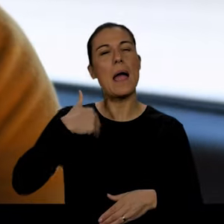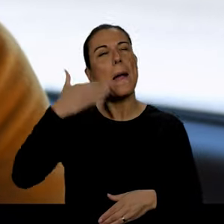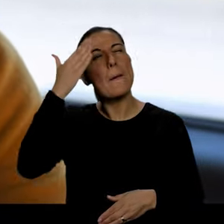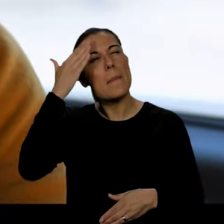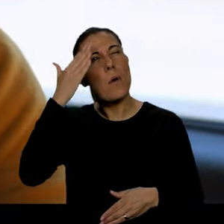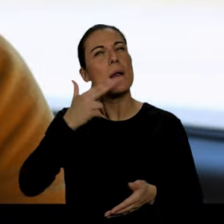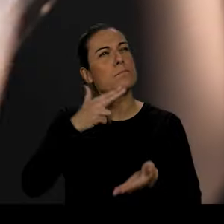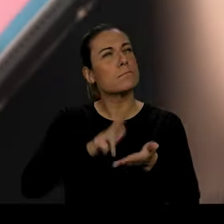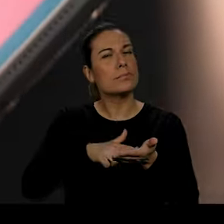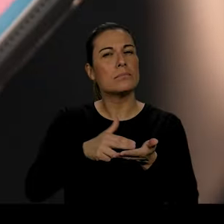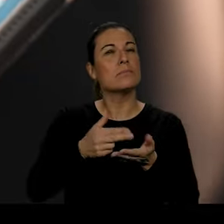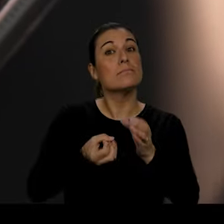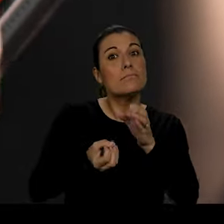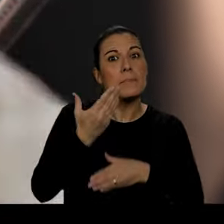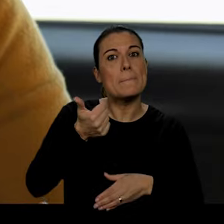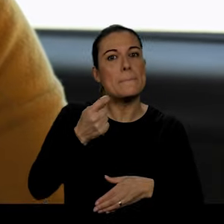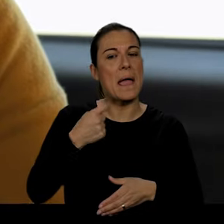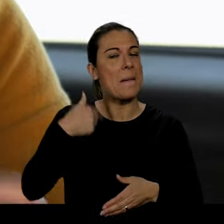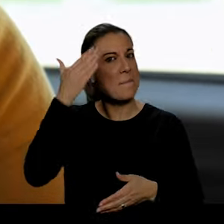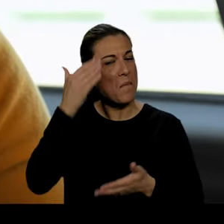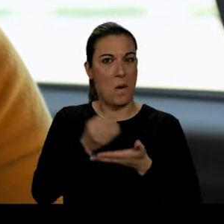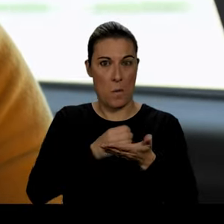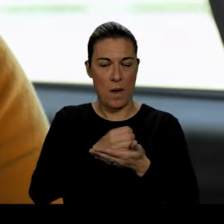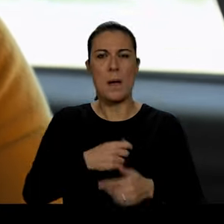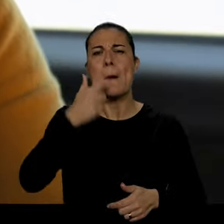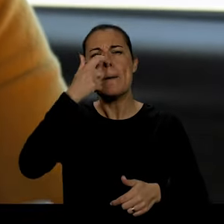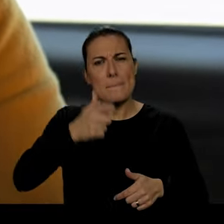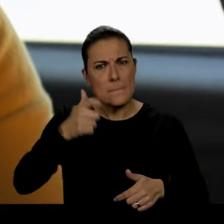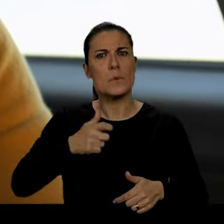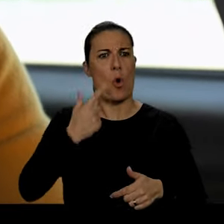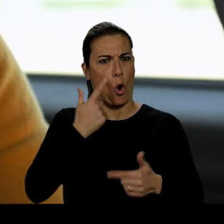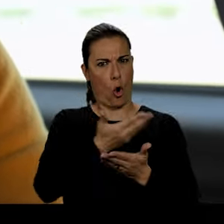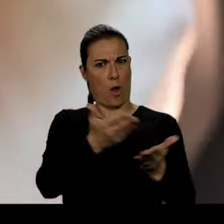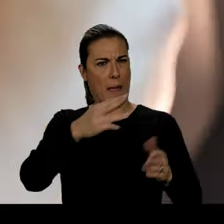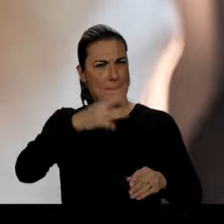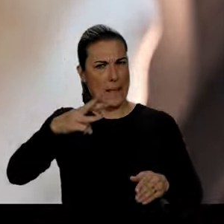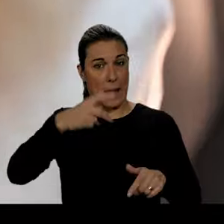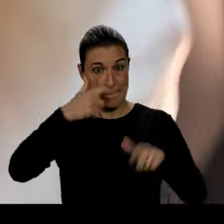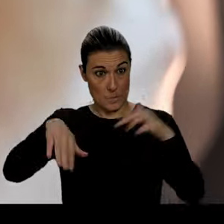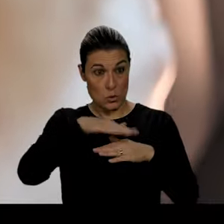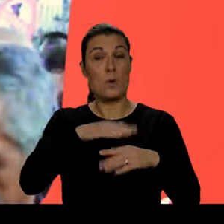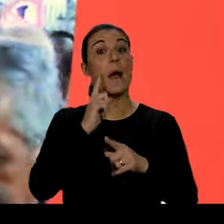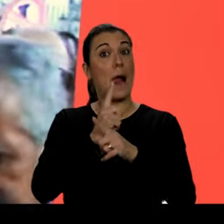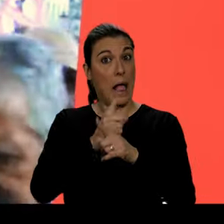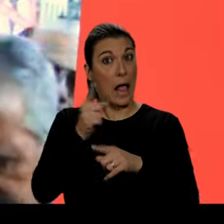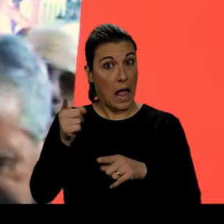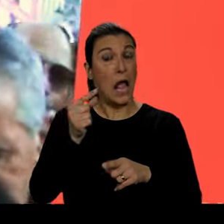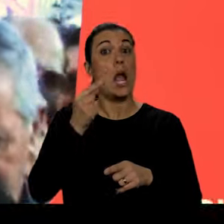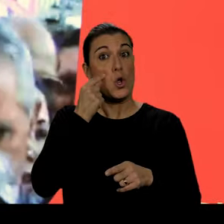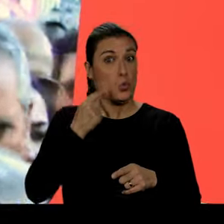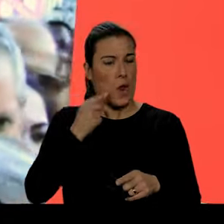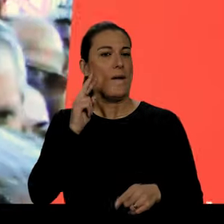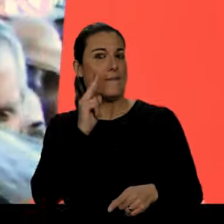memória da criação do Bloco de Esquerda. Mas olha este mar de gente, eu creio que bastante para que Durão Barroso perceba que se quiser